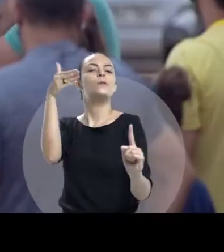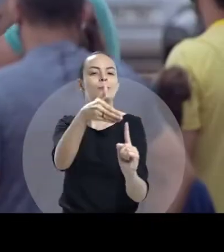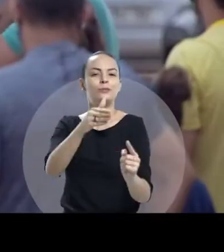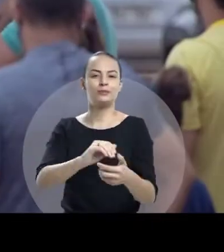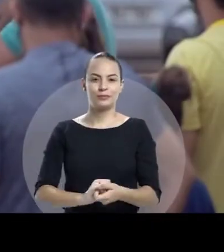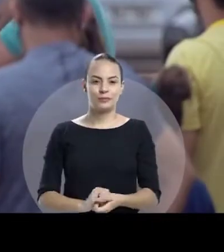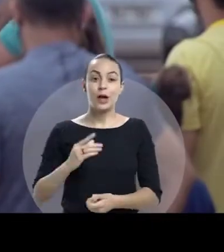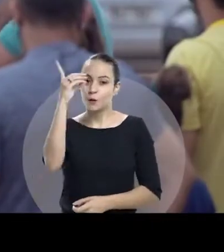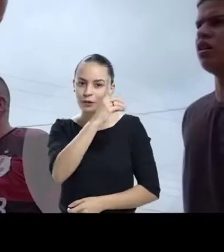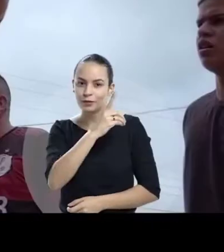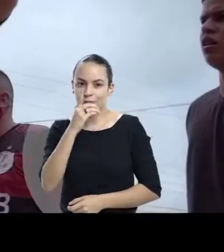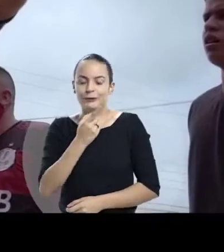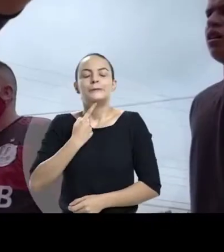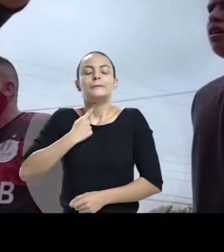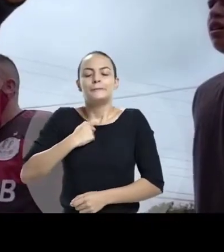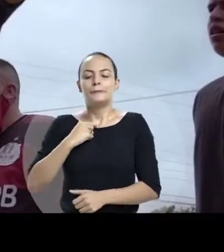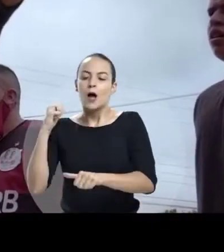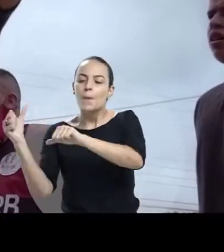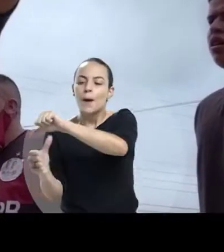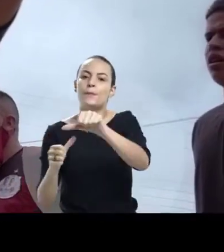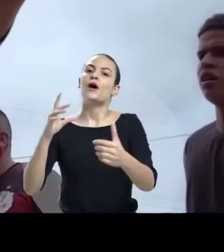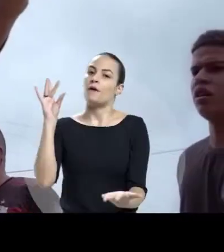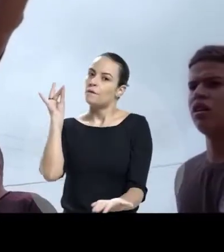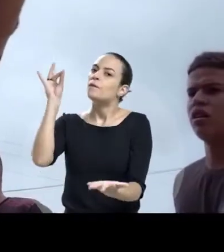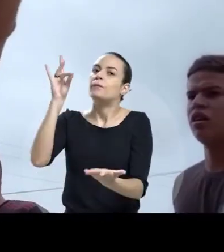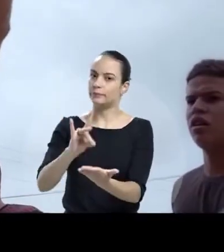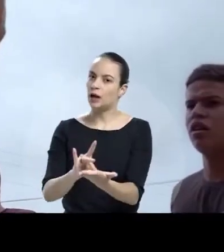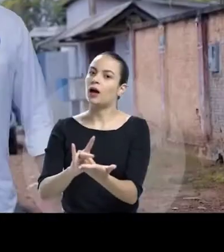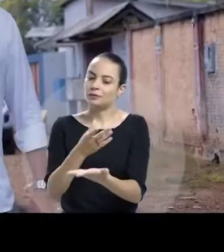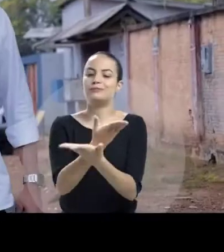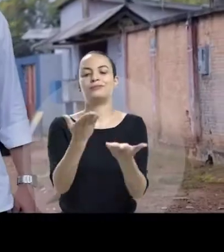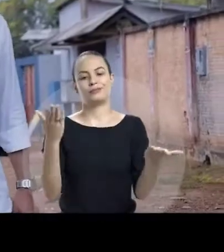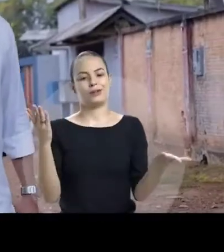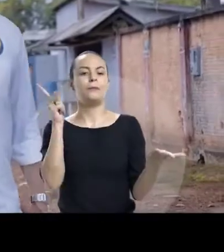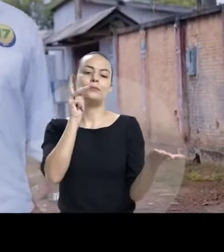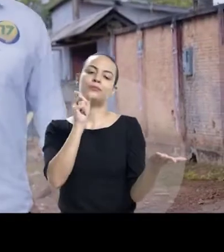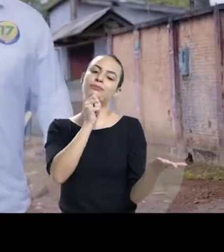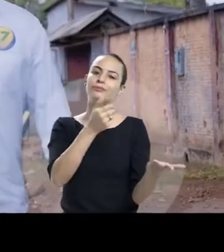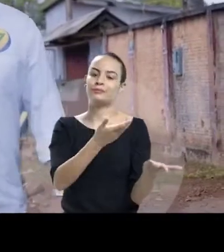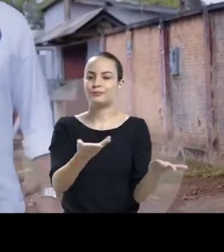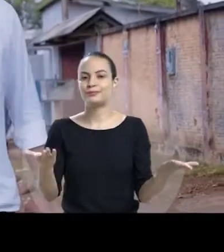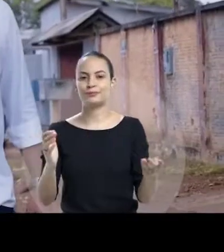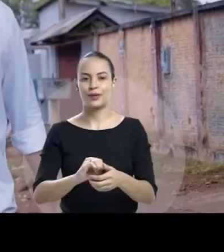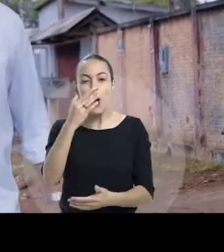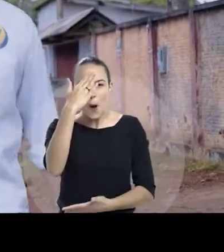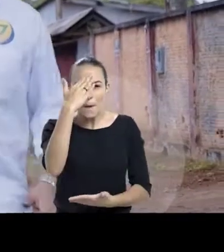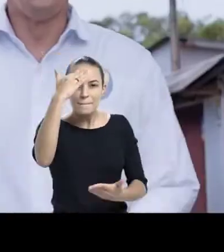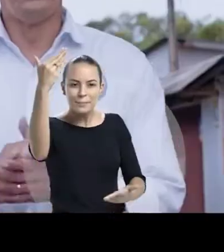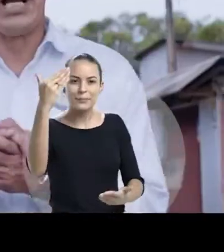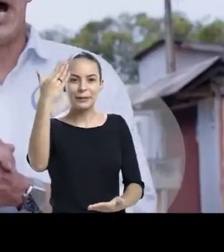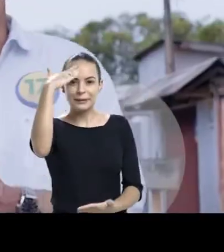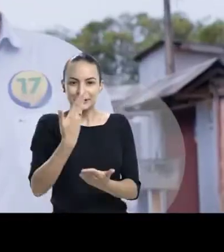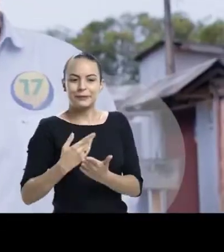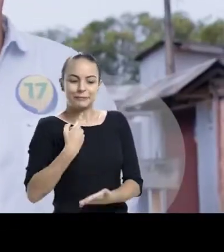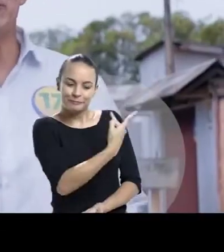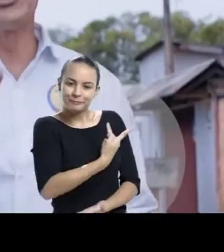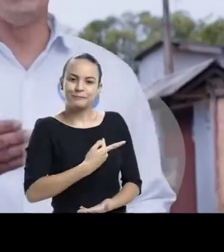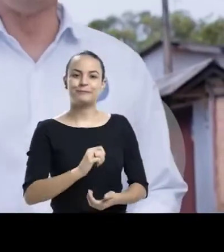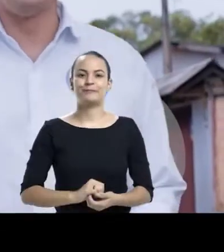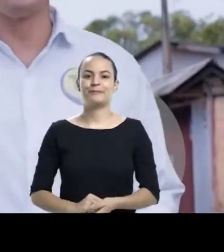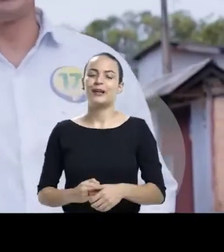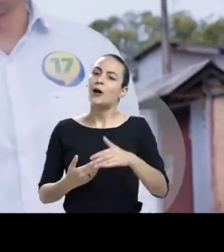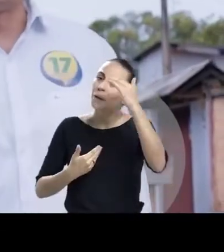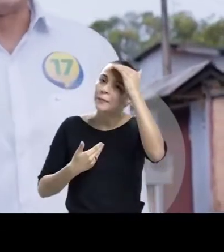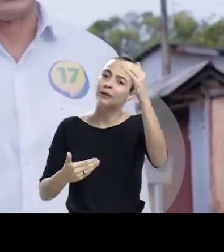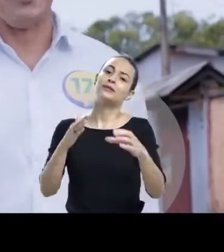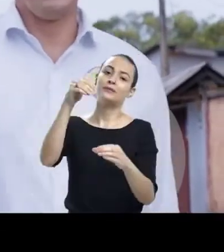desejamos é uma mudança verdadeira para a nossa cidade. Obrigado por acreditar na gente. Obrigado pelo